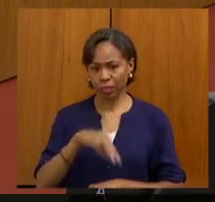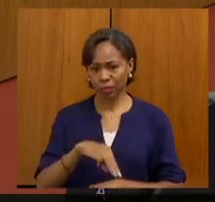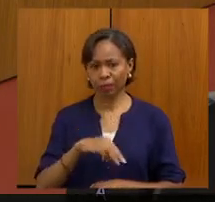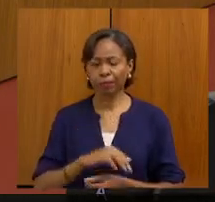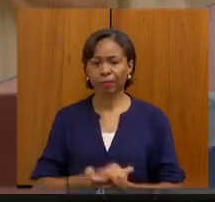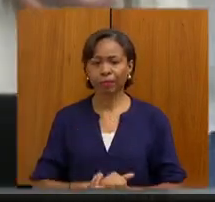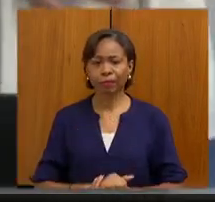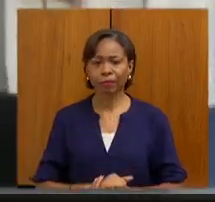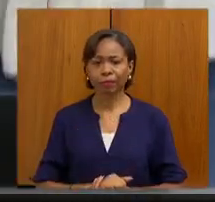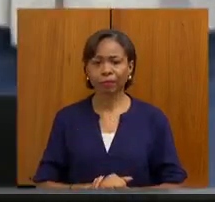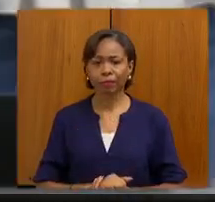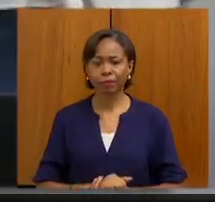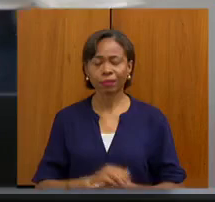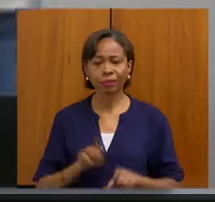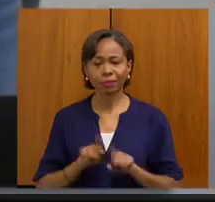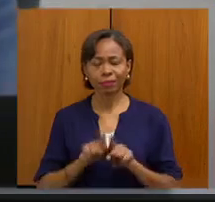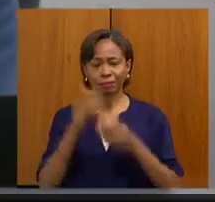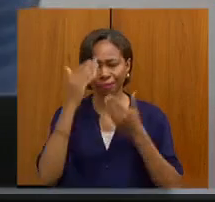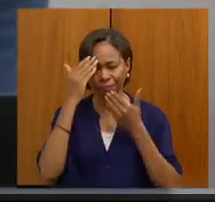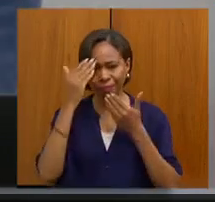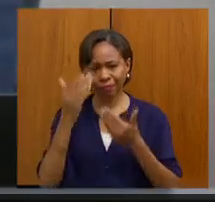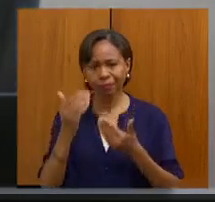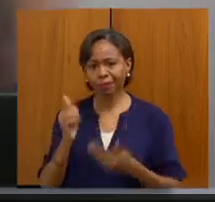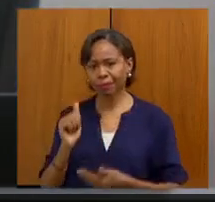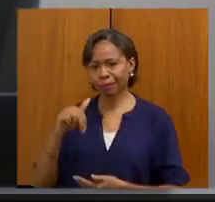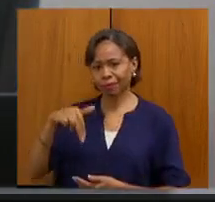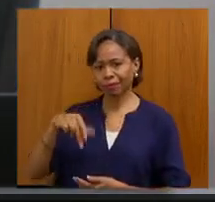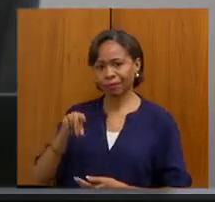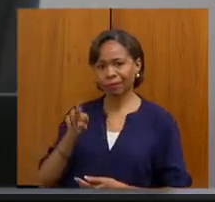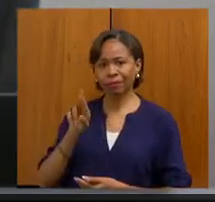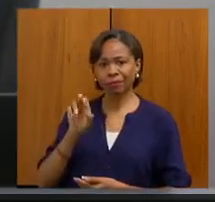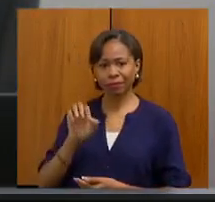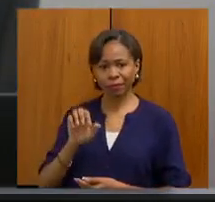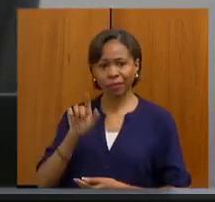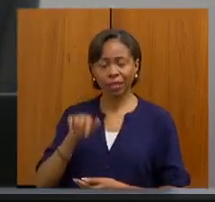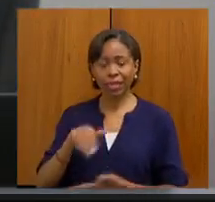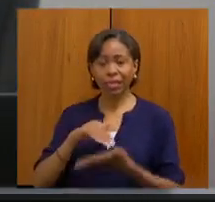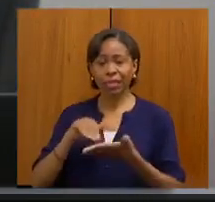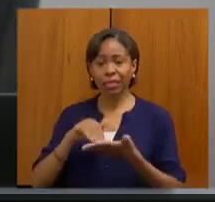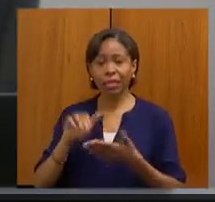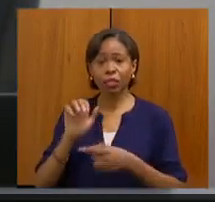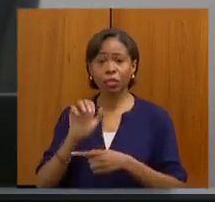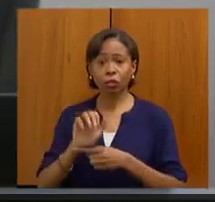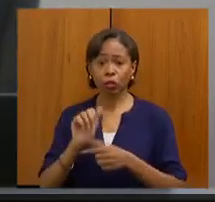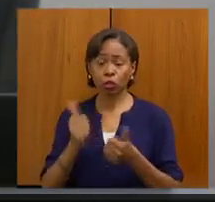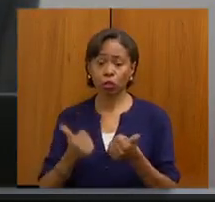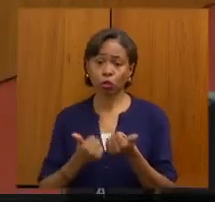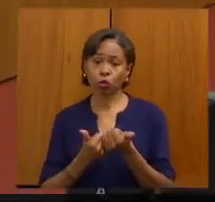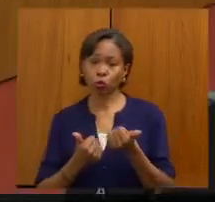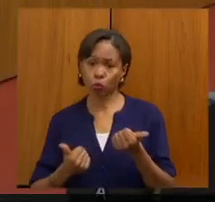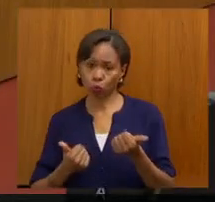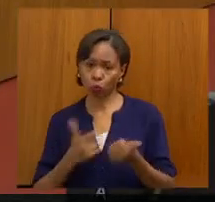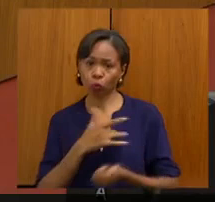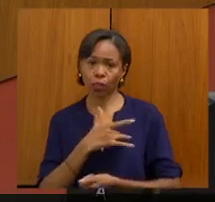E agradeço também aqui a presença do André Luiz Moreira dos Anjos, secretário de Estado Adjunto de Saúde.